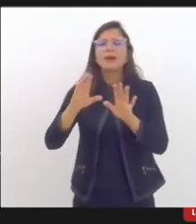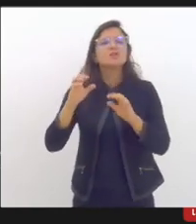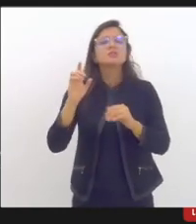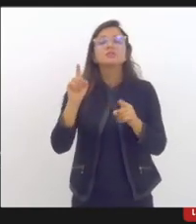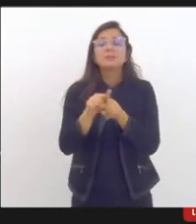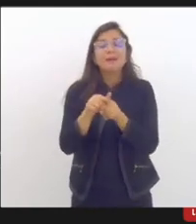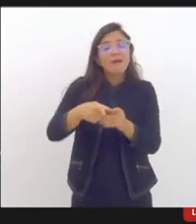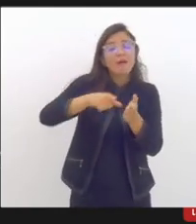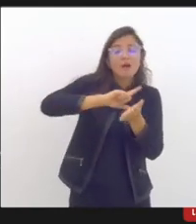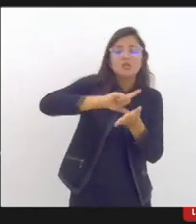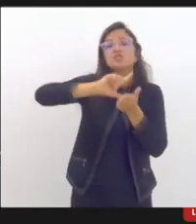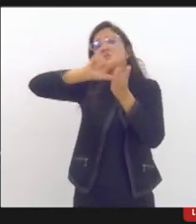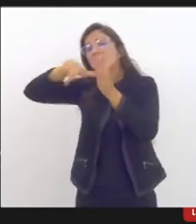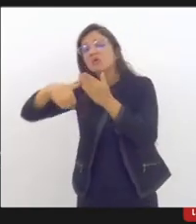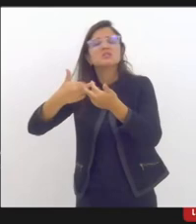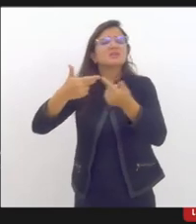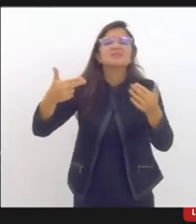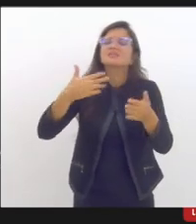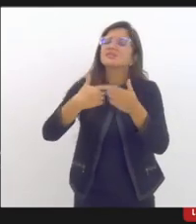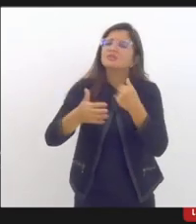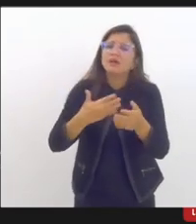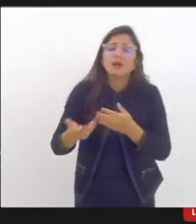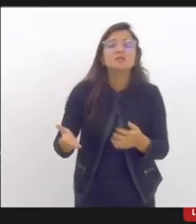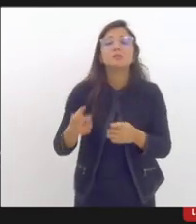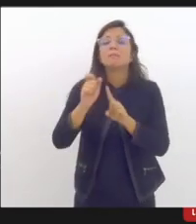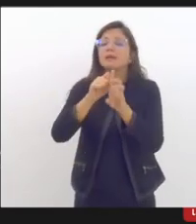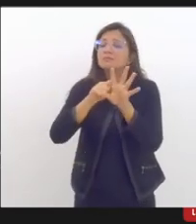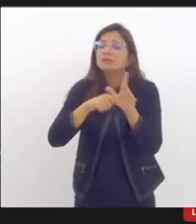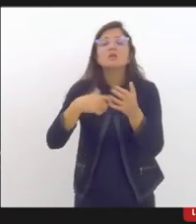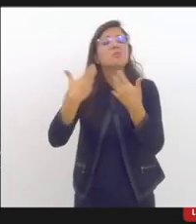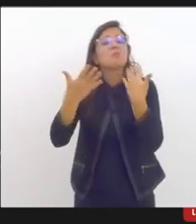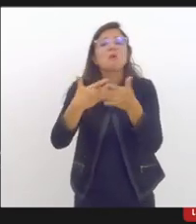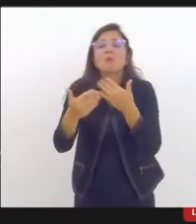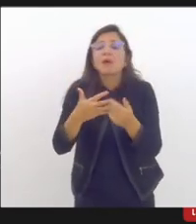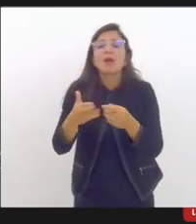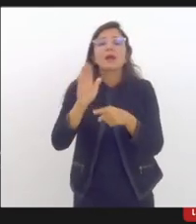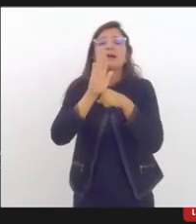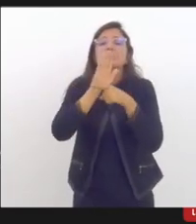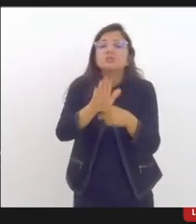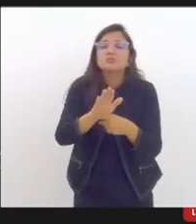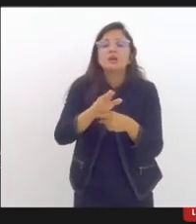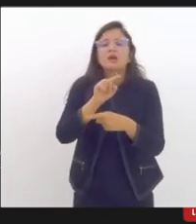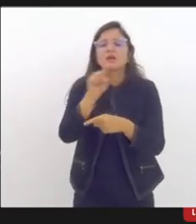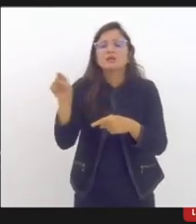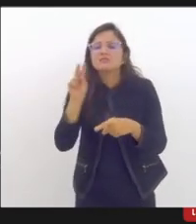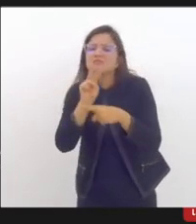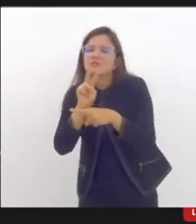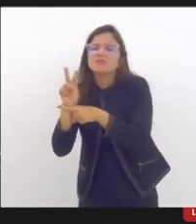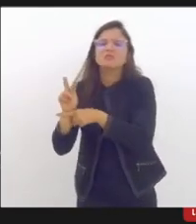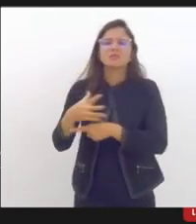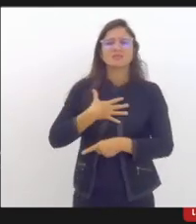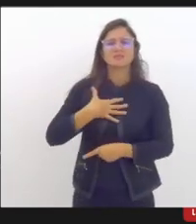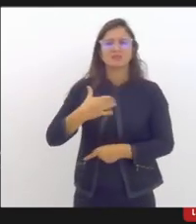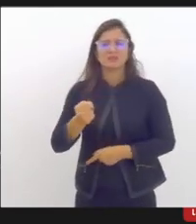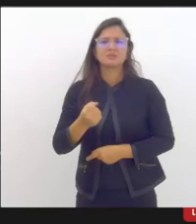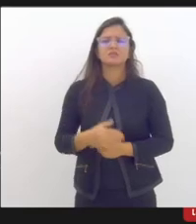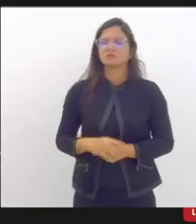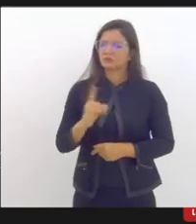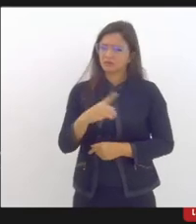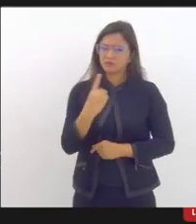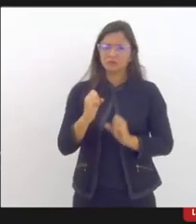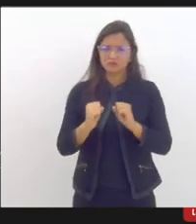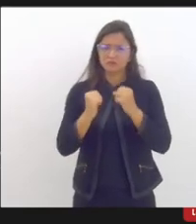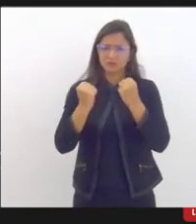saúde mental nas escolas ao longo de todo o semestre. Na verdade, ao longo de todas as nossas atividades.